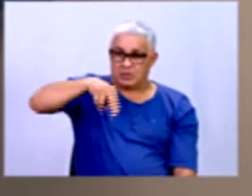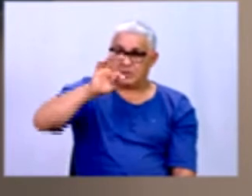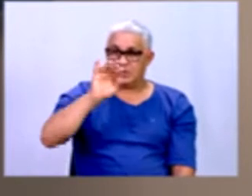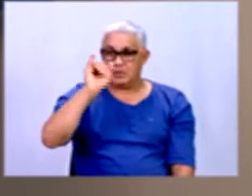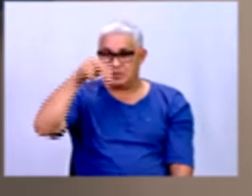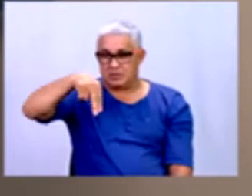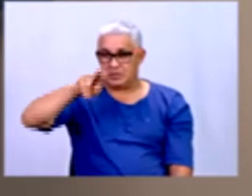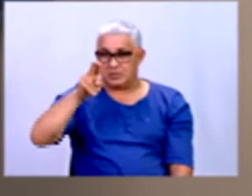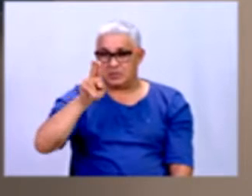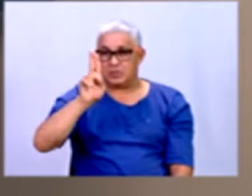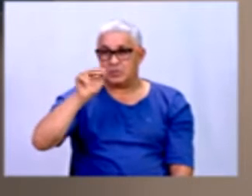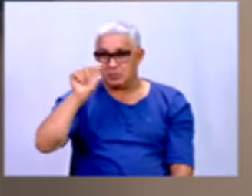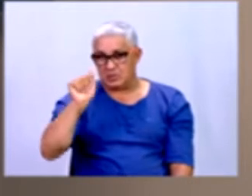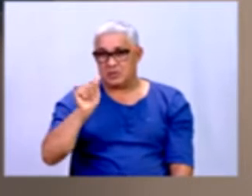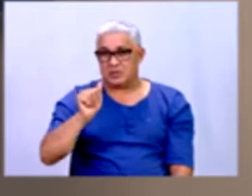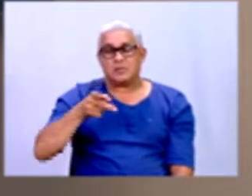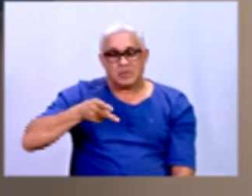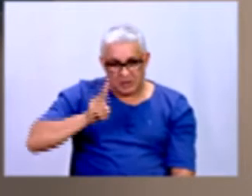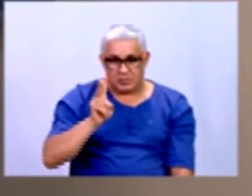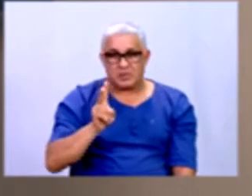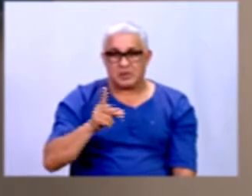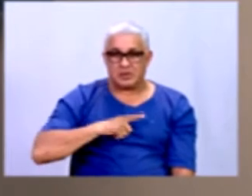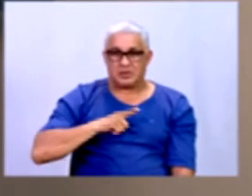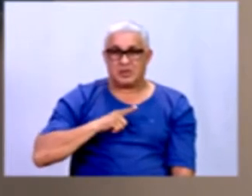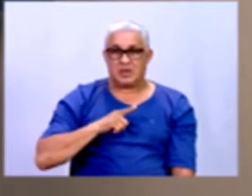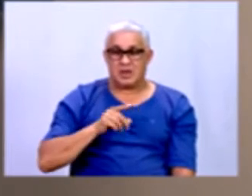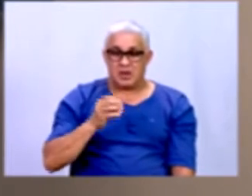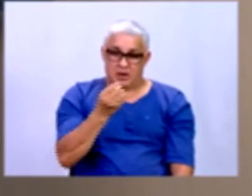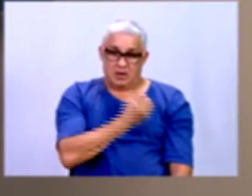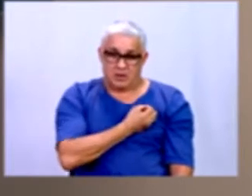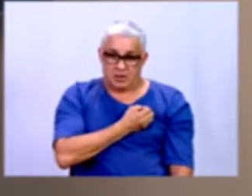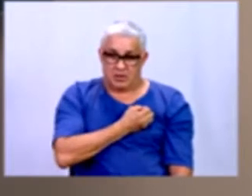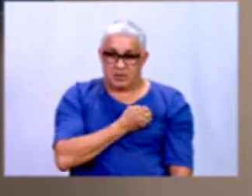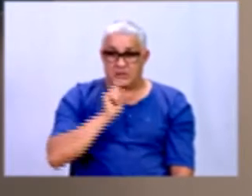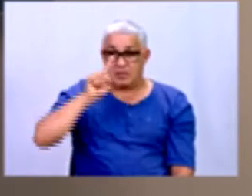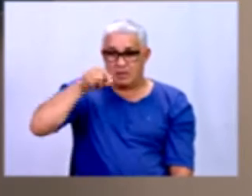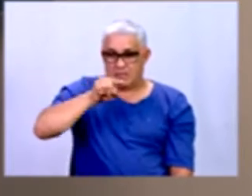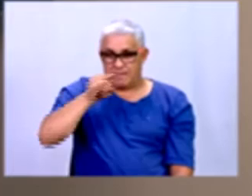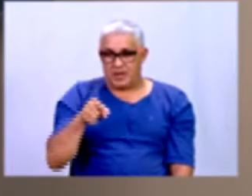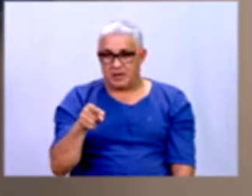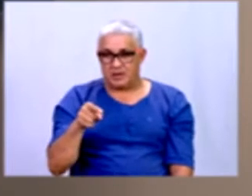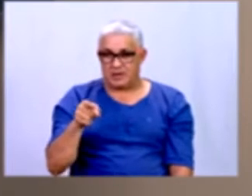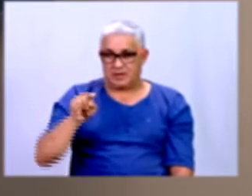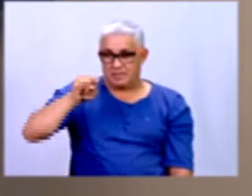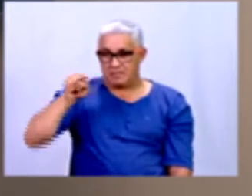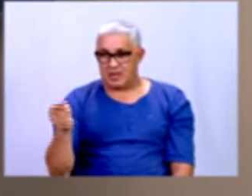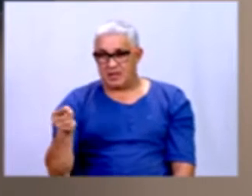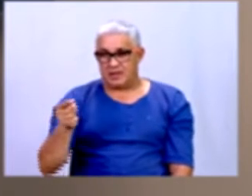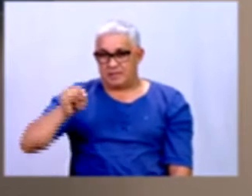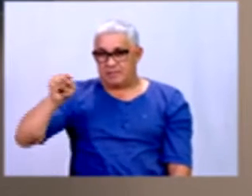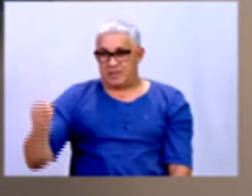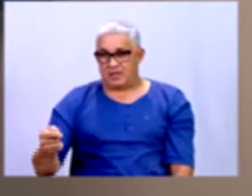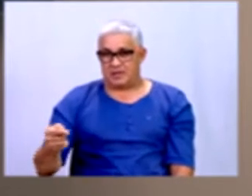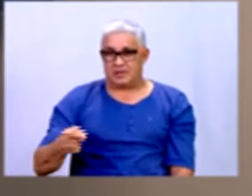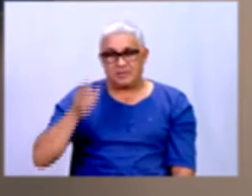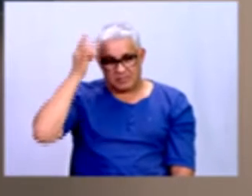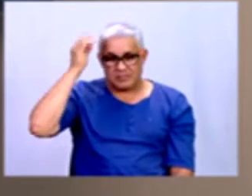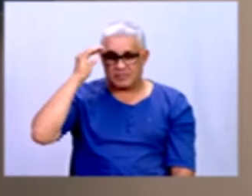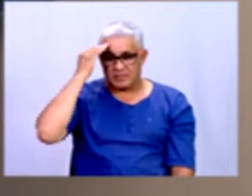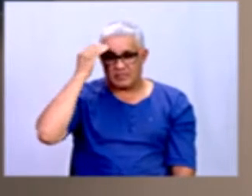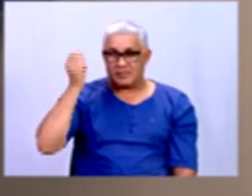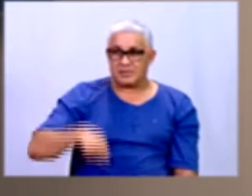sempre quando tem número após a vírgula. Então, não vai ser números inteiros. Fica muito fácil entender assim.